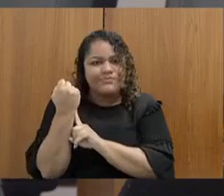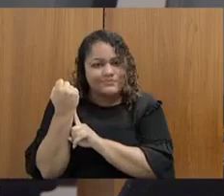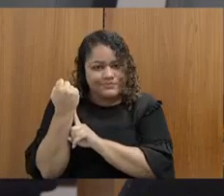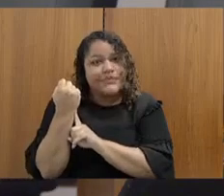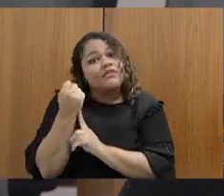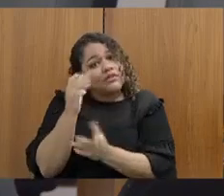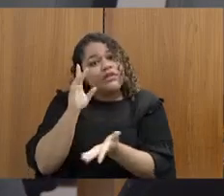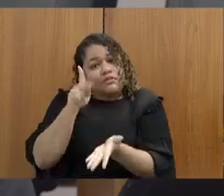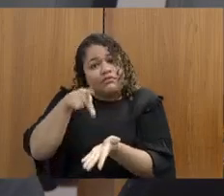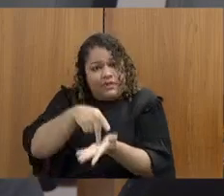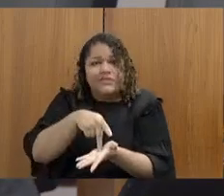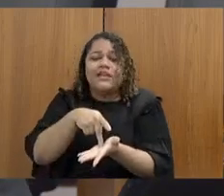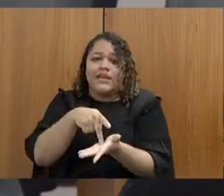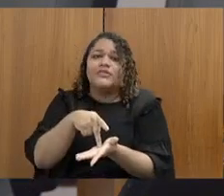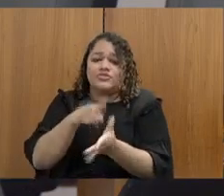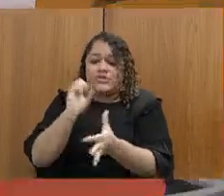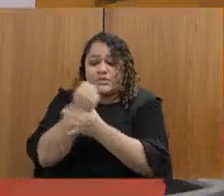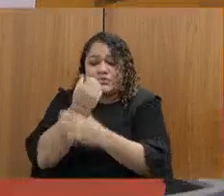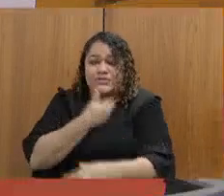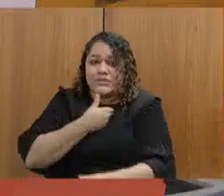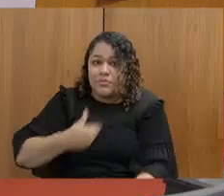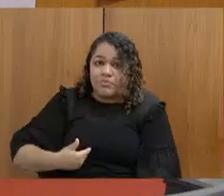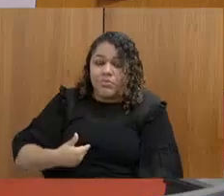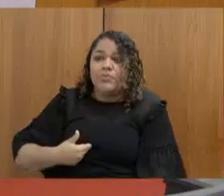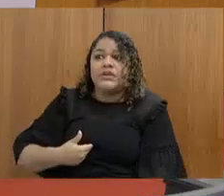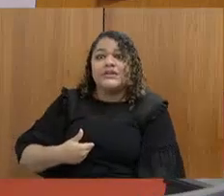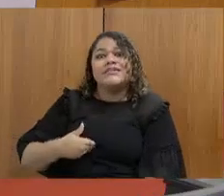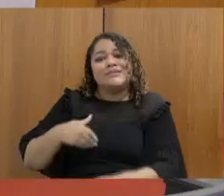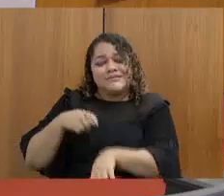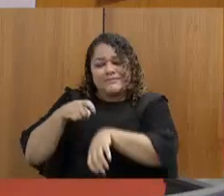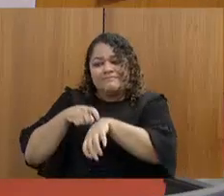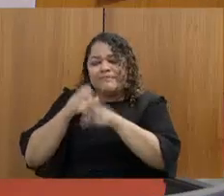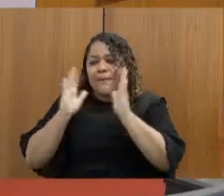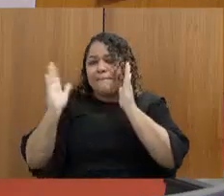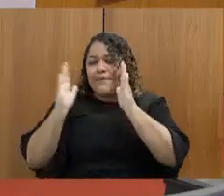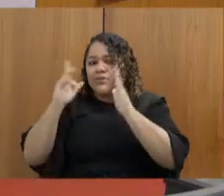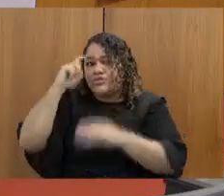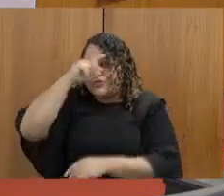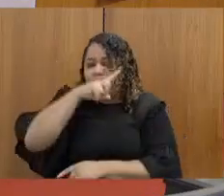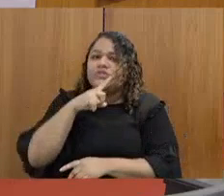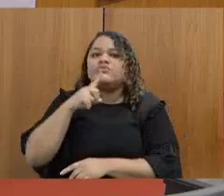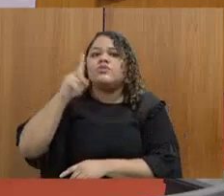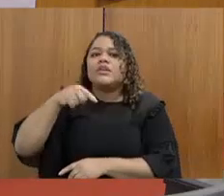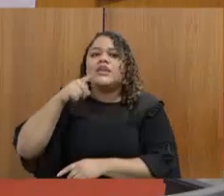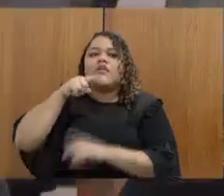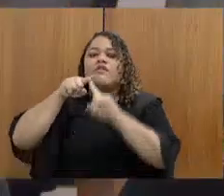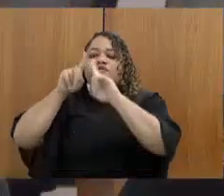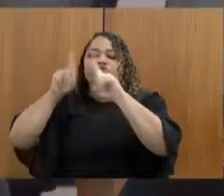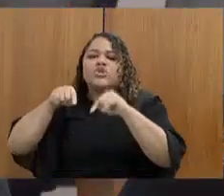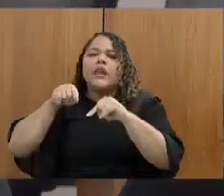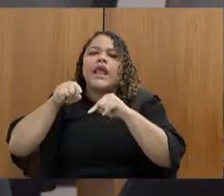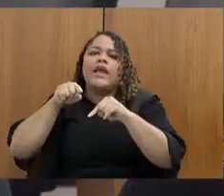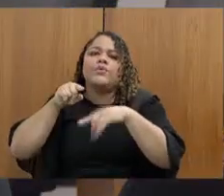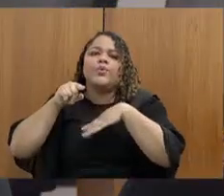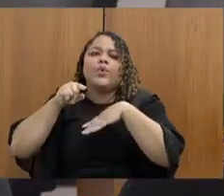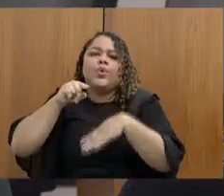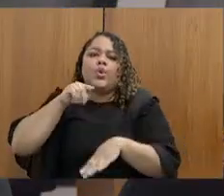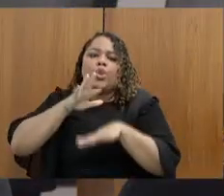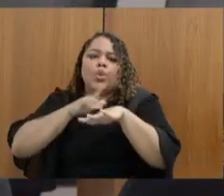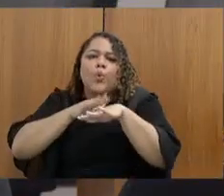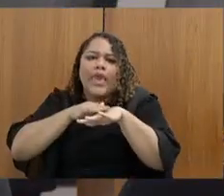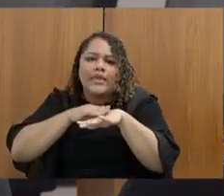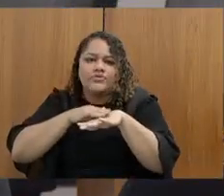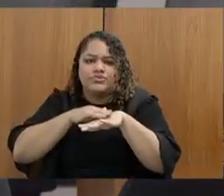por um período dificílimo, que é esse adoecimento físico e mental. E um dos fatores é a falta de